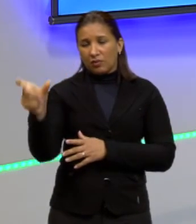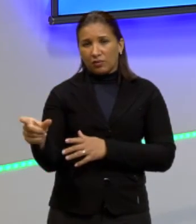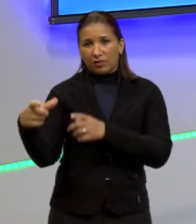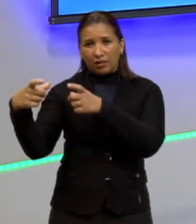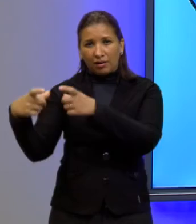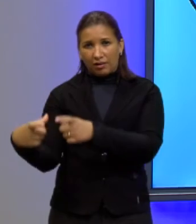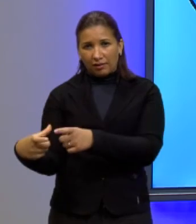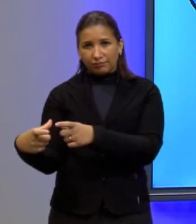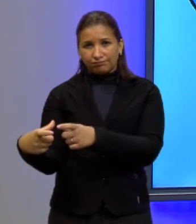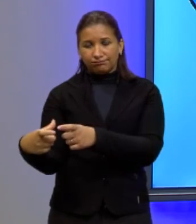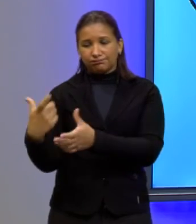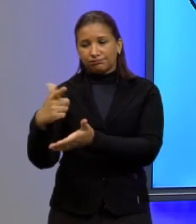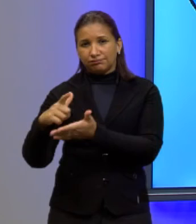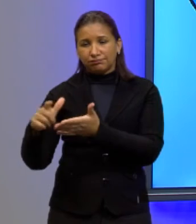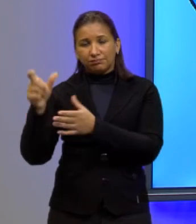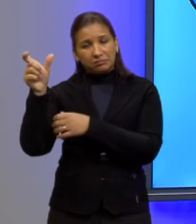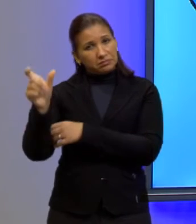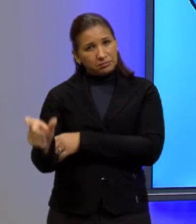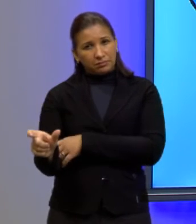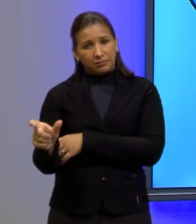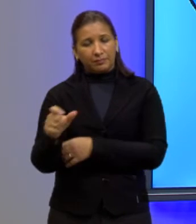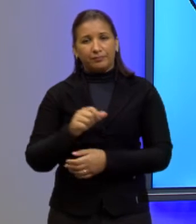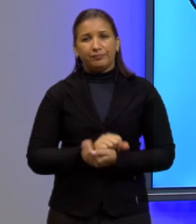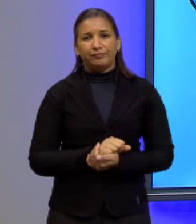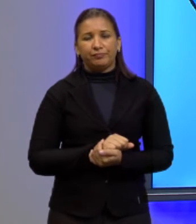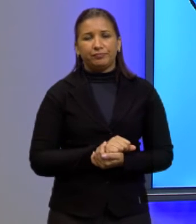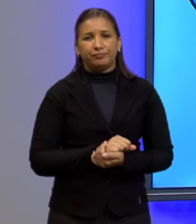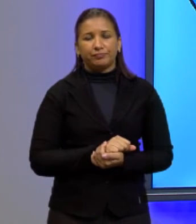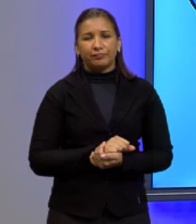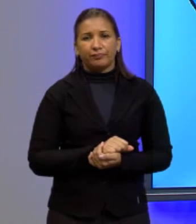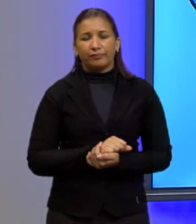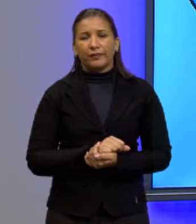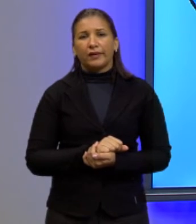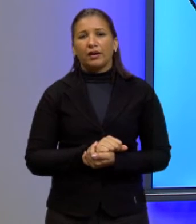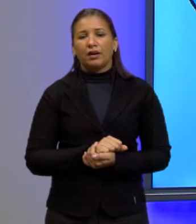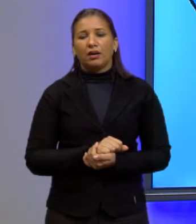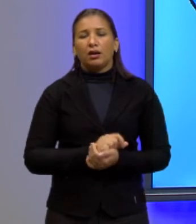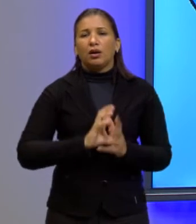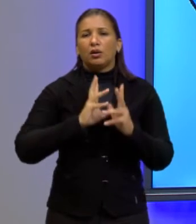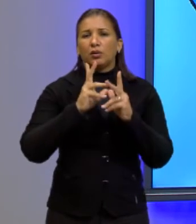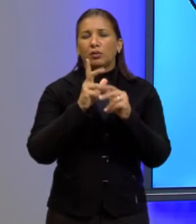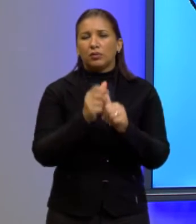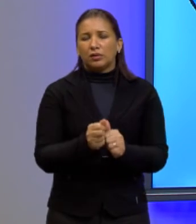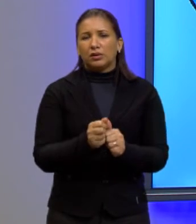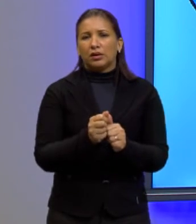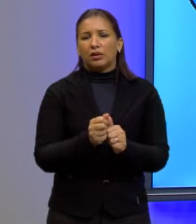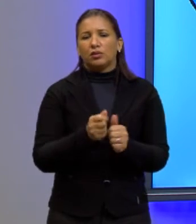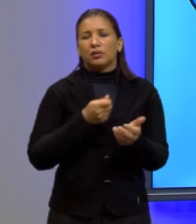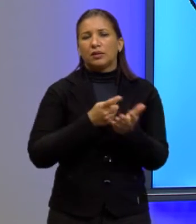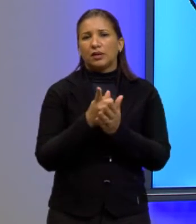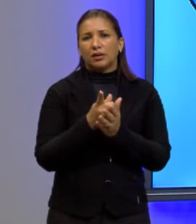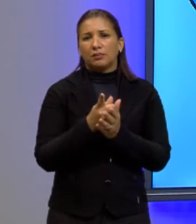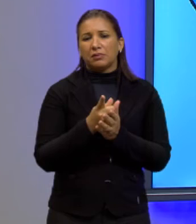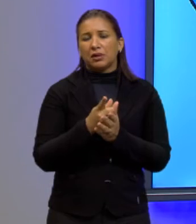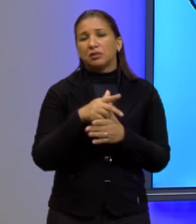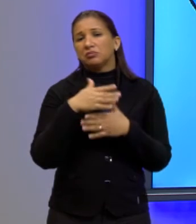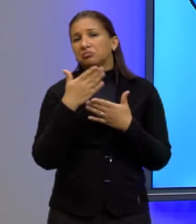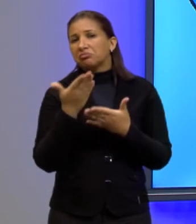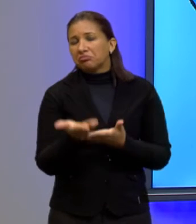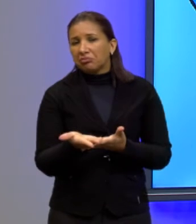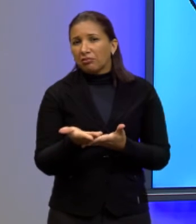então 2 reais por lugar vago o total de pagamento pelos lugares vagos então será